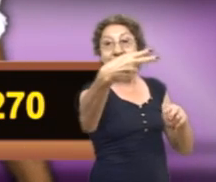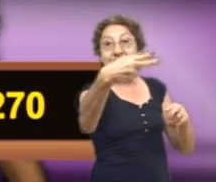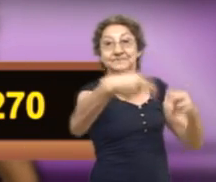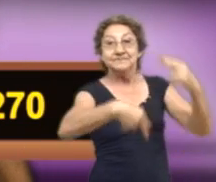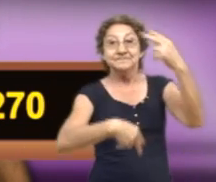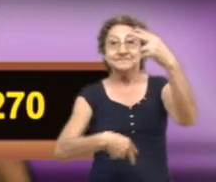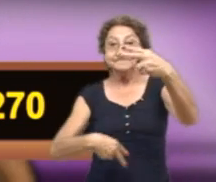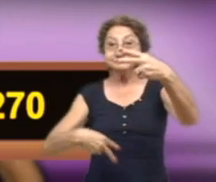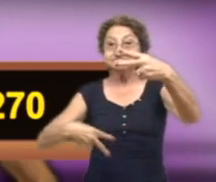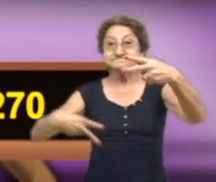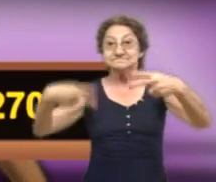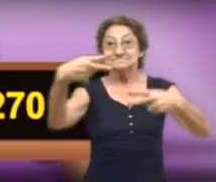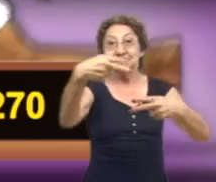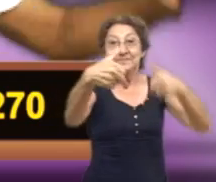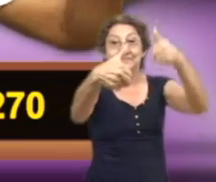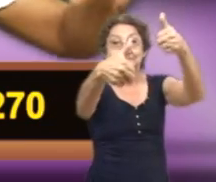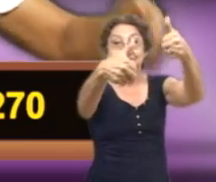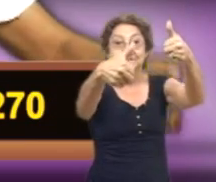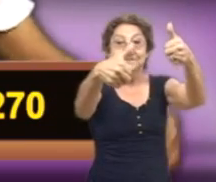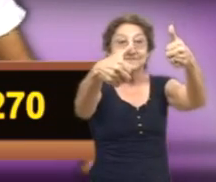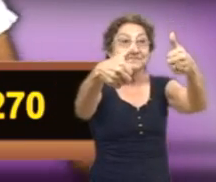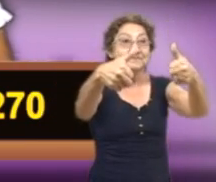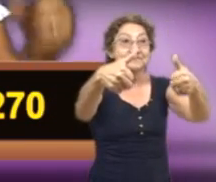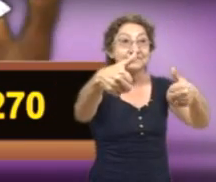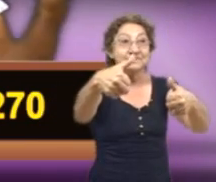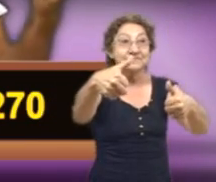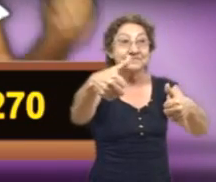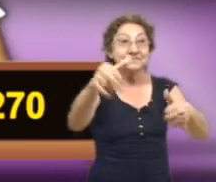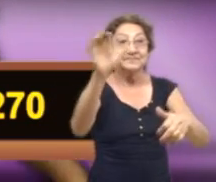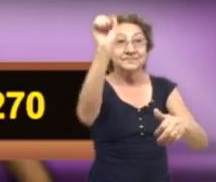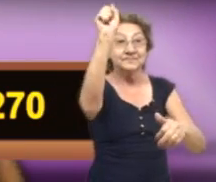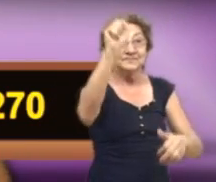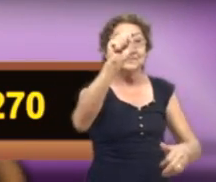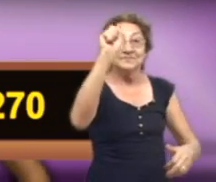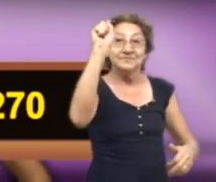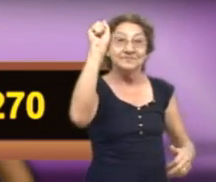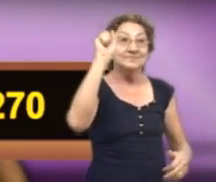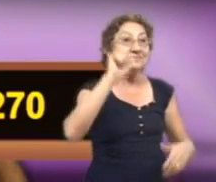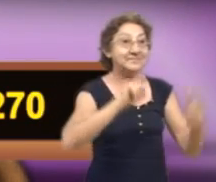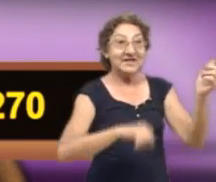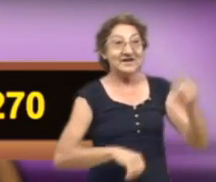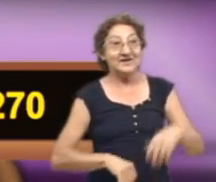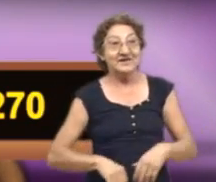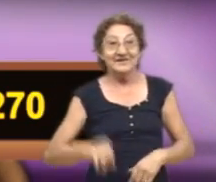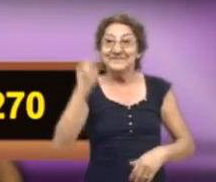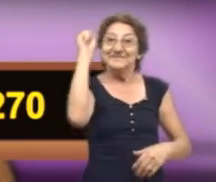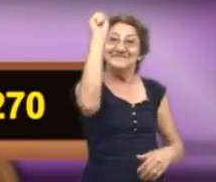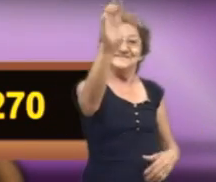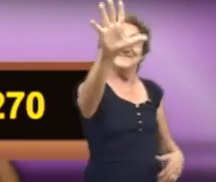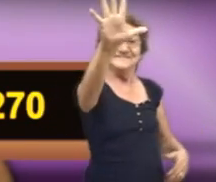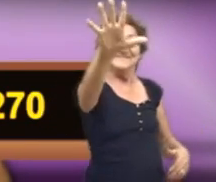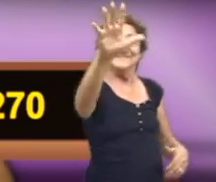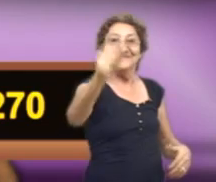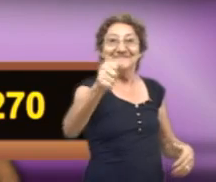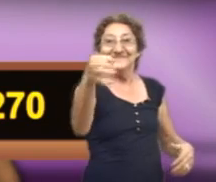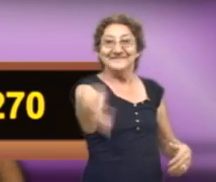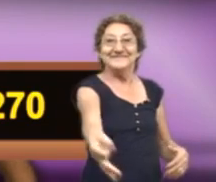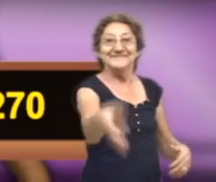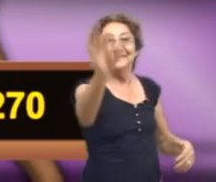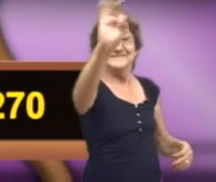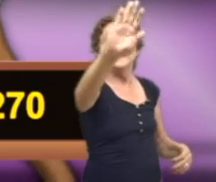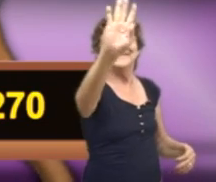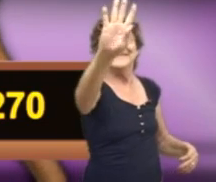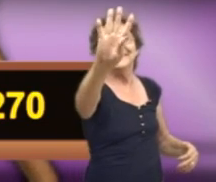vou aumentar as aulas, os colégios, vai ter a educação,